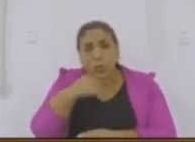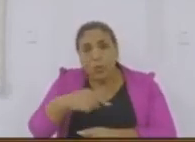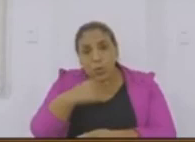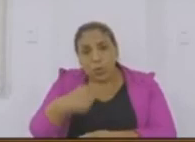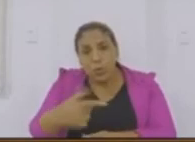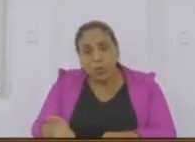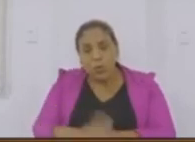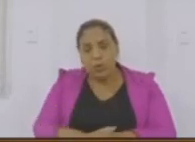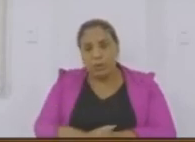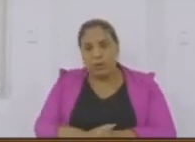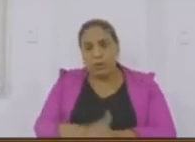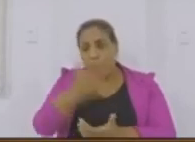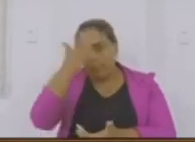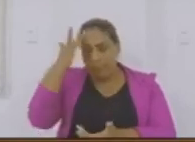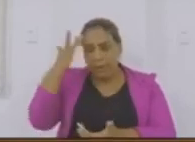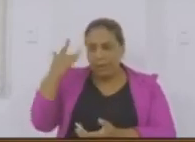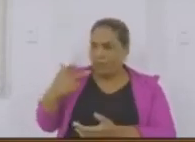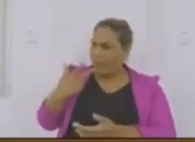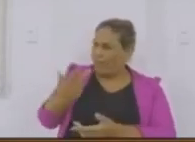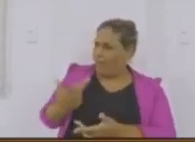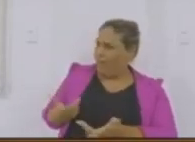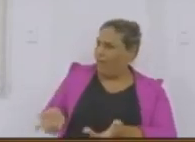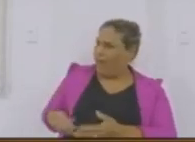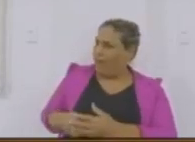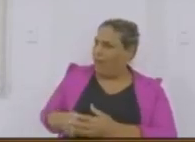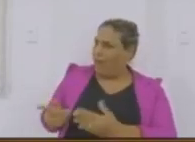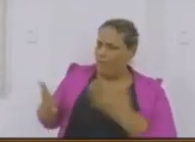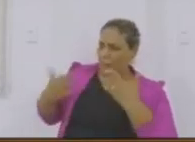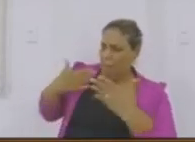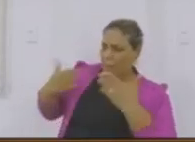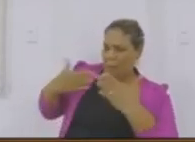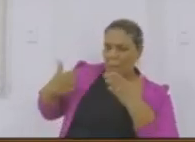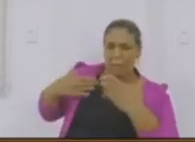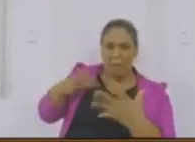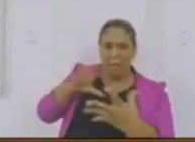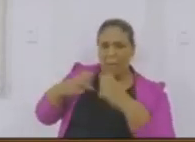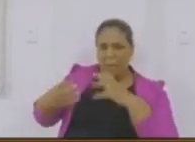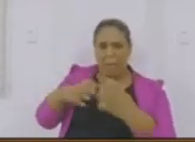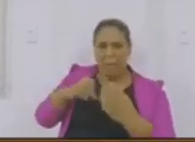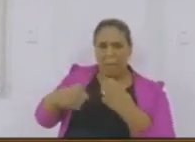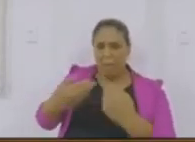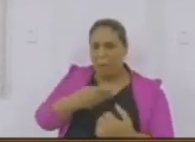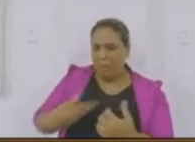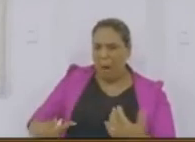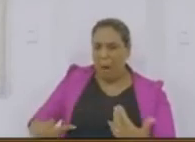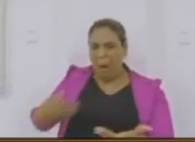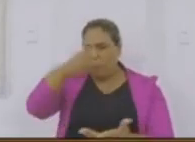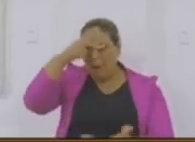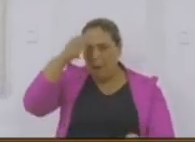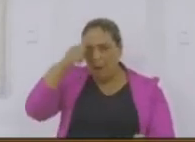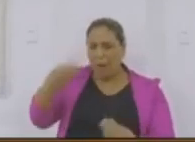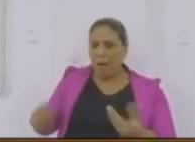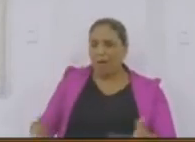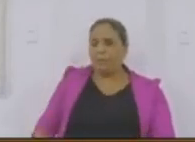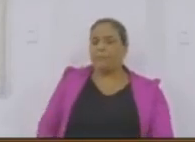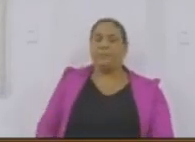Aí as pessoas, às perguntam assim, poxa, vereador, você fica lá, você está atacando o governo? Quando eu peço as coisas normal,